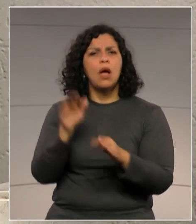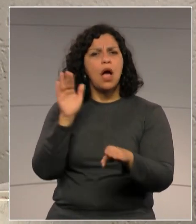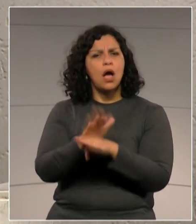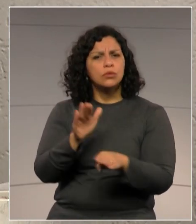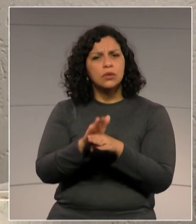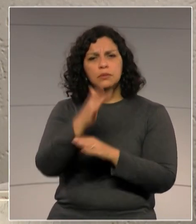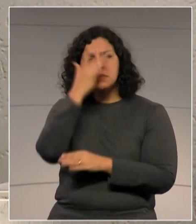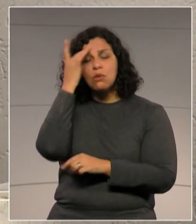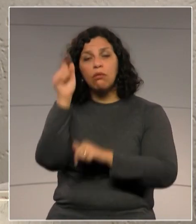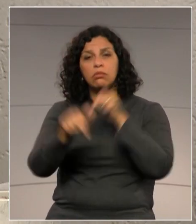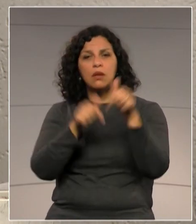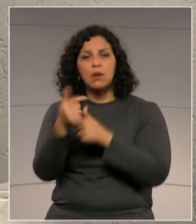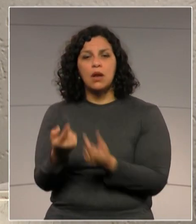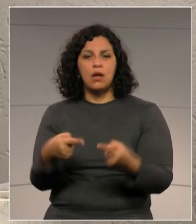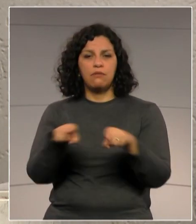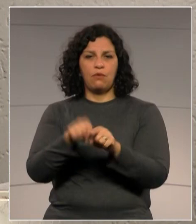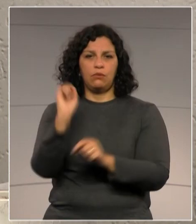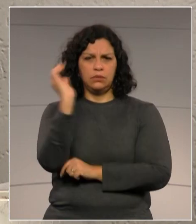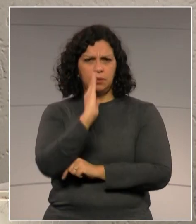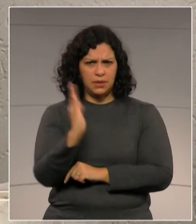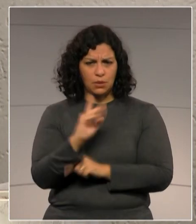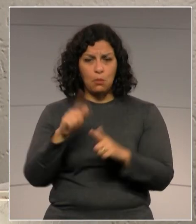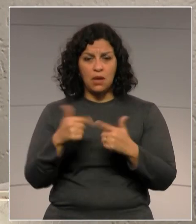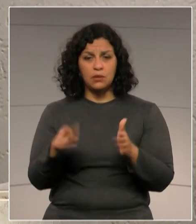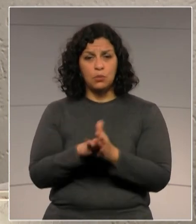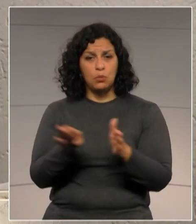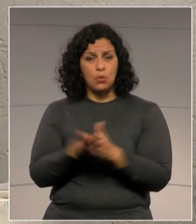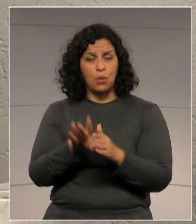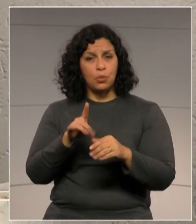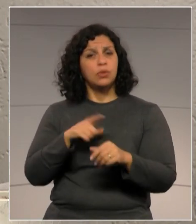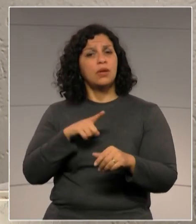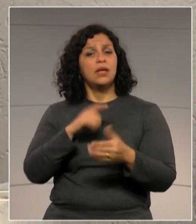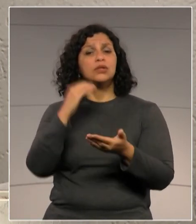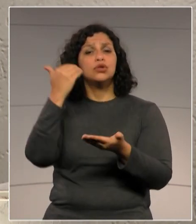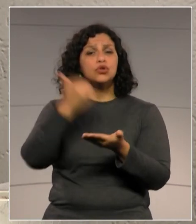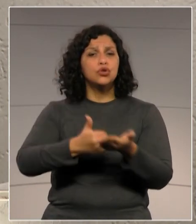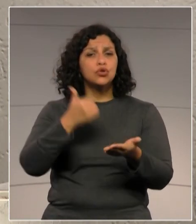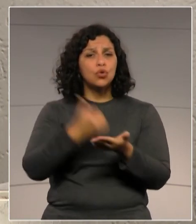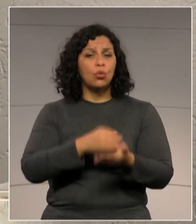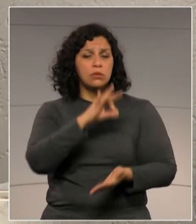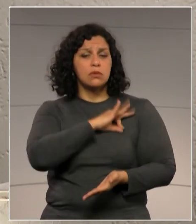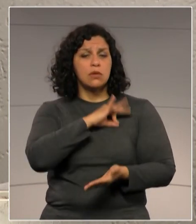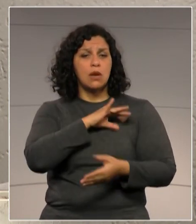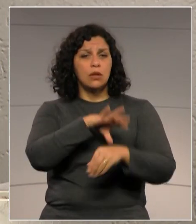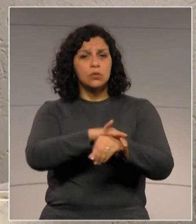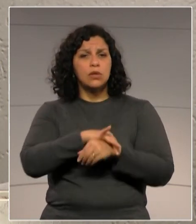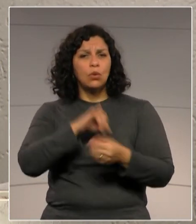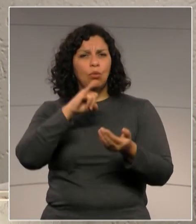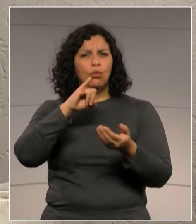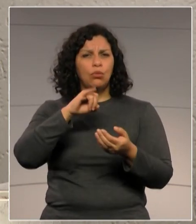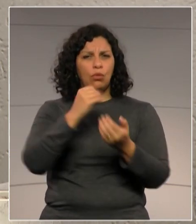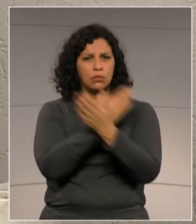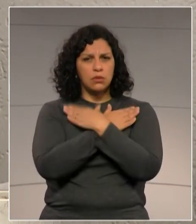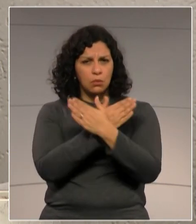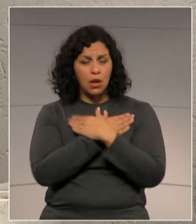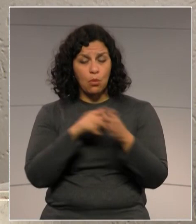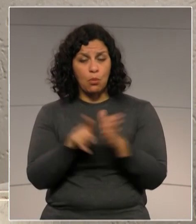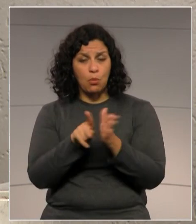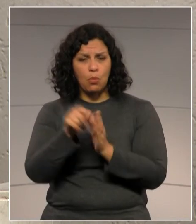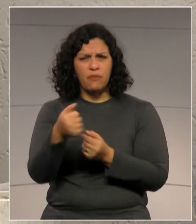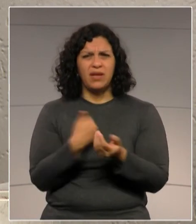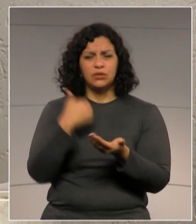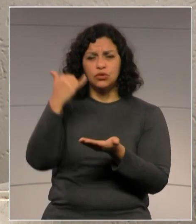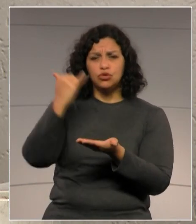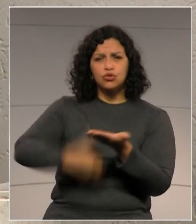para aumentar o emprego no país. Mas quer tirar o dinheiro do desempregado. Então, alguém consegue entender